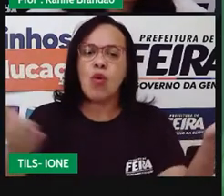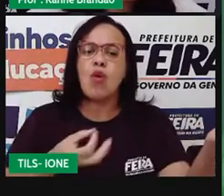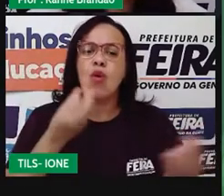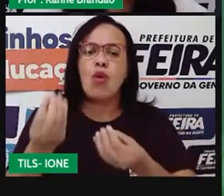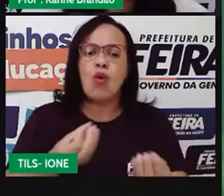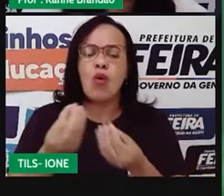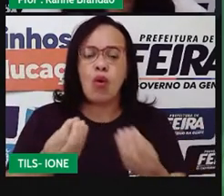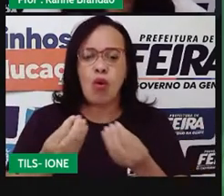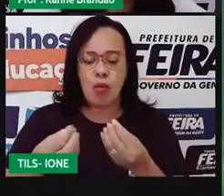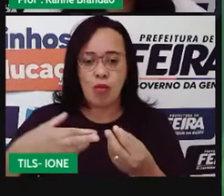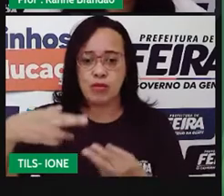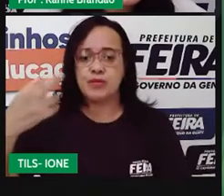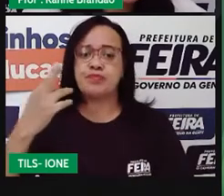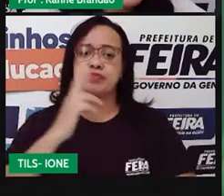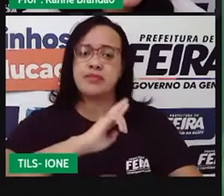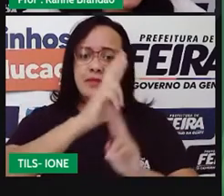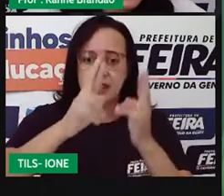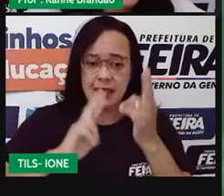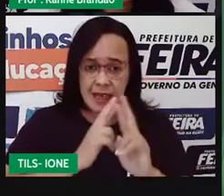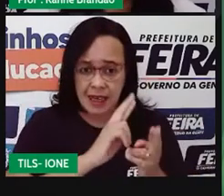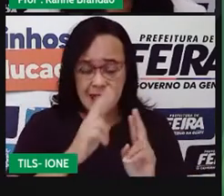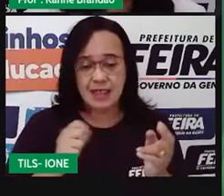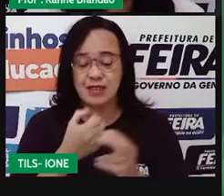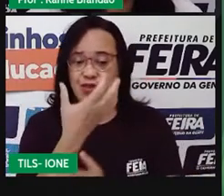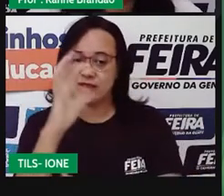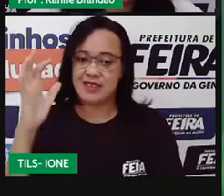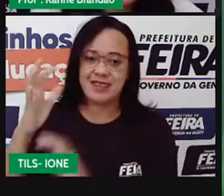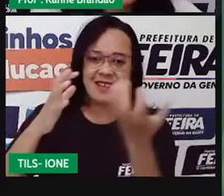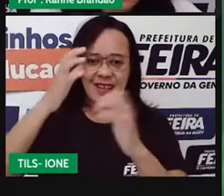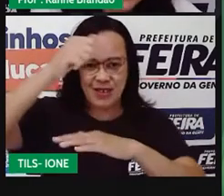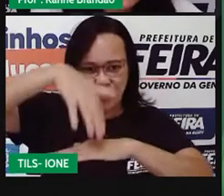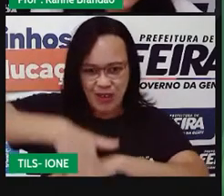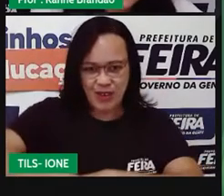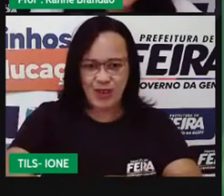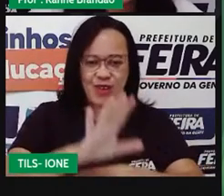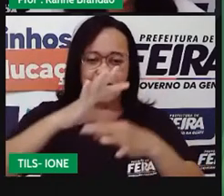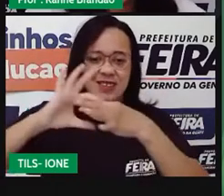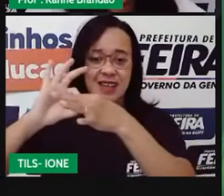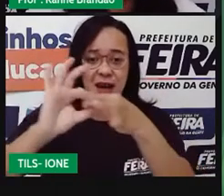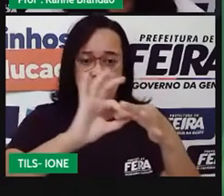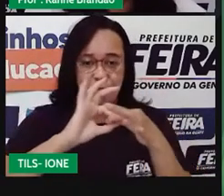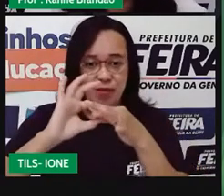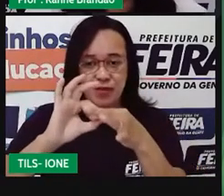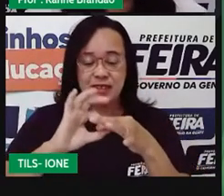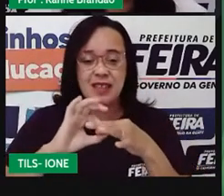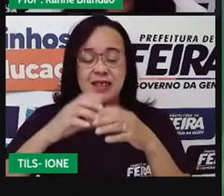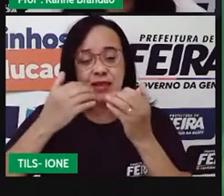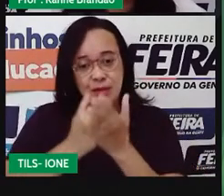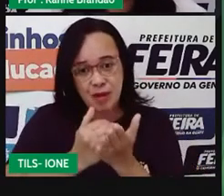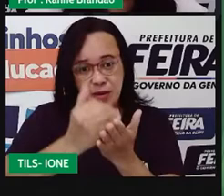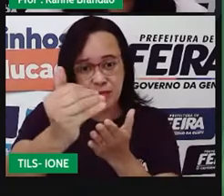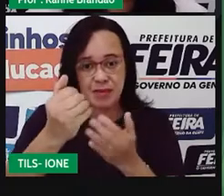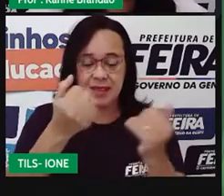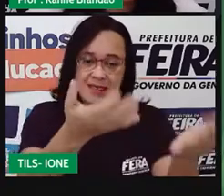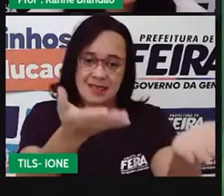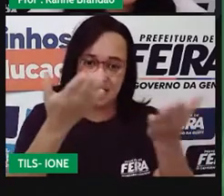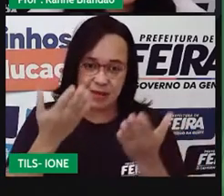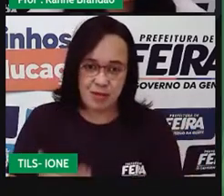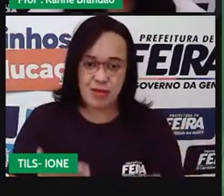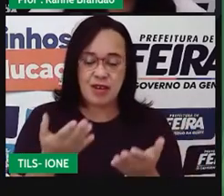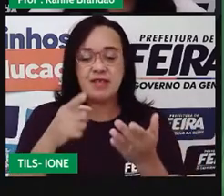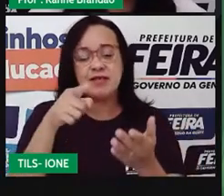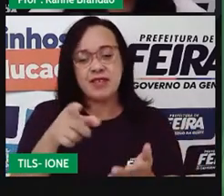E aí, para nós começarmos na nossa aula, para eu dar as boas-vindas a vocês, eu trago essa